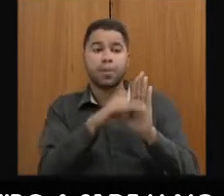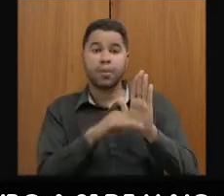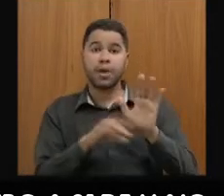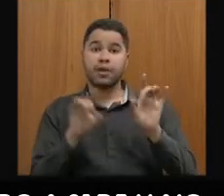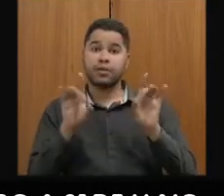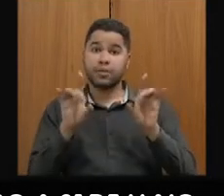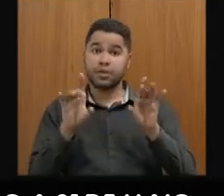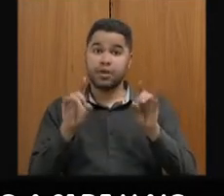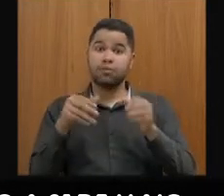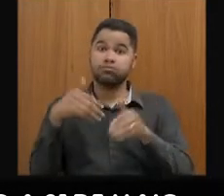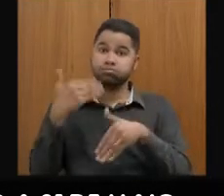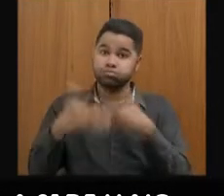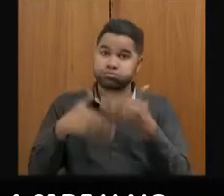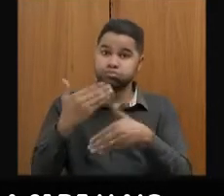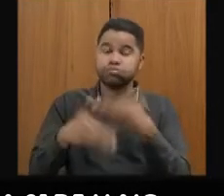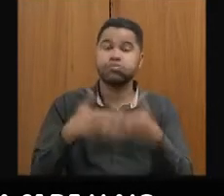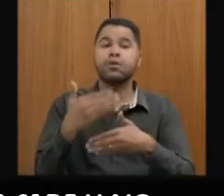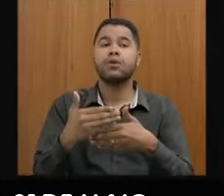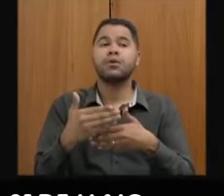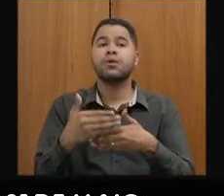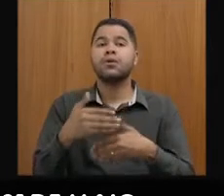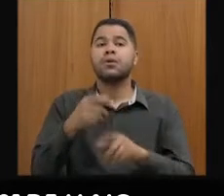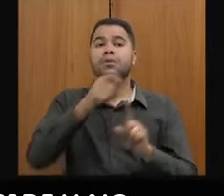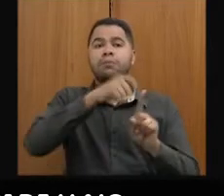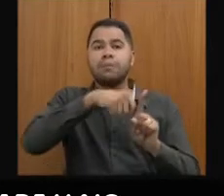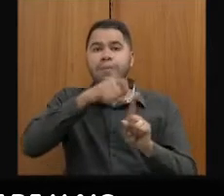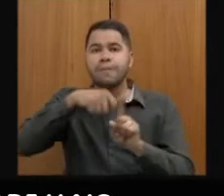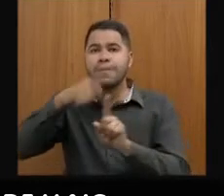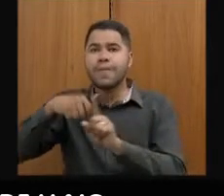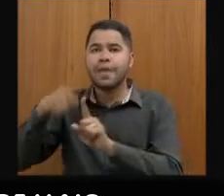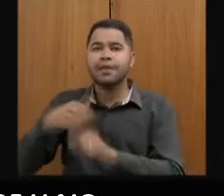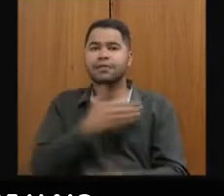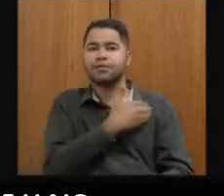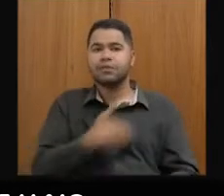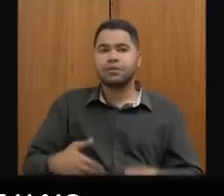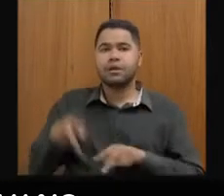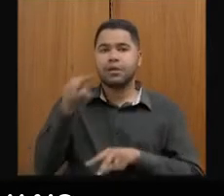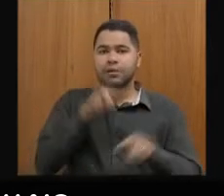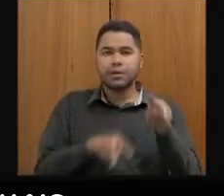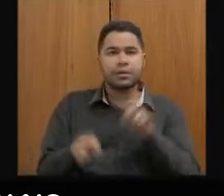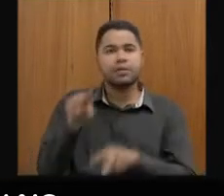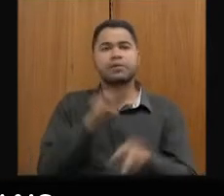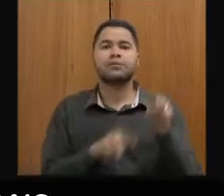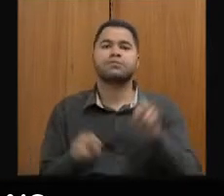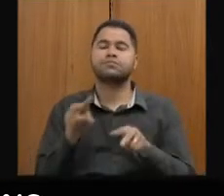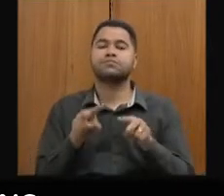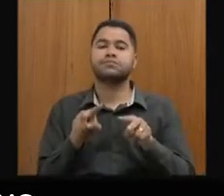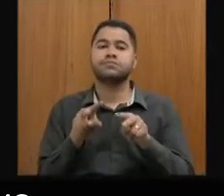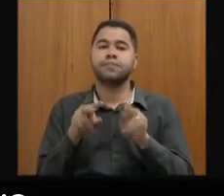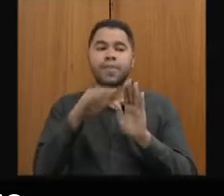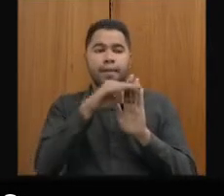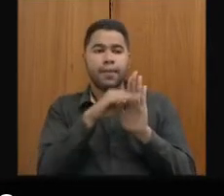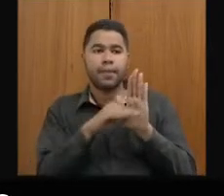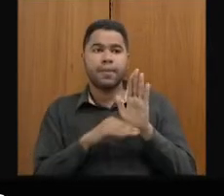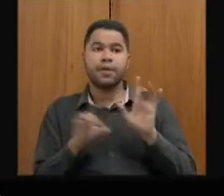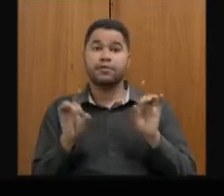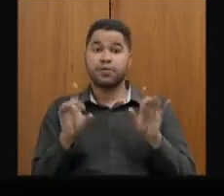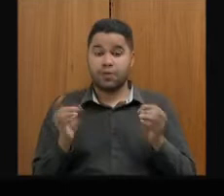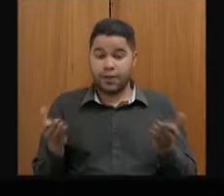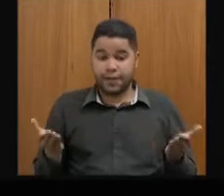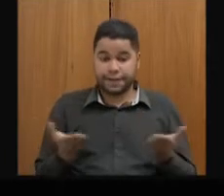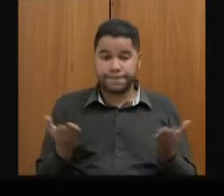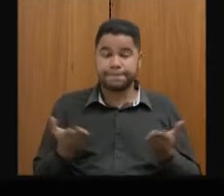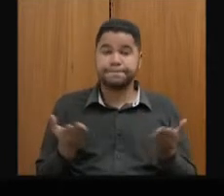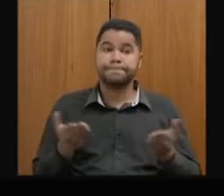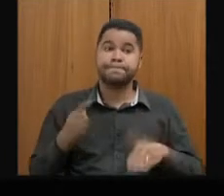isso é uma evolução, demorava-se meses para o Estado analisar um regime especial. Hoje, a